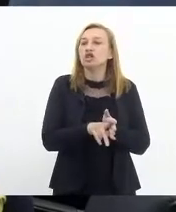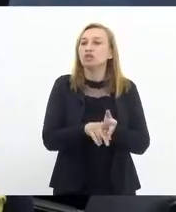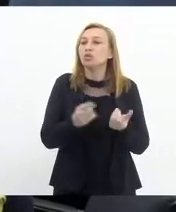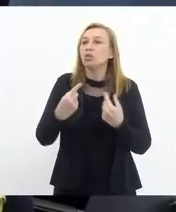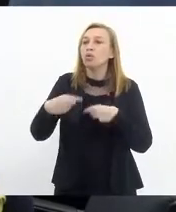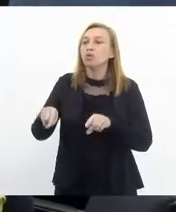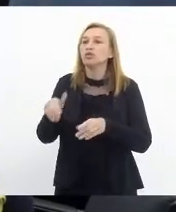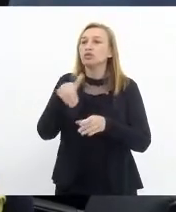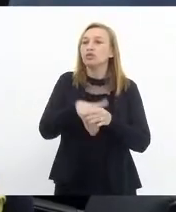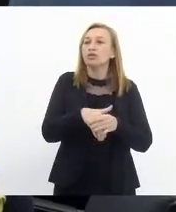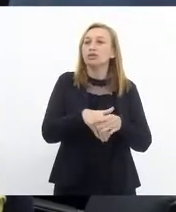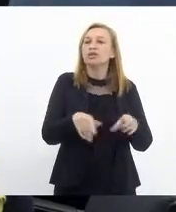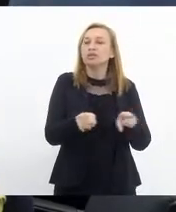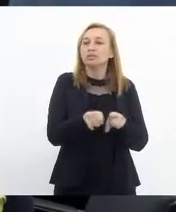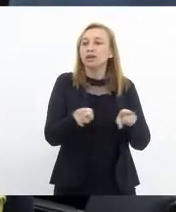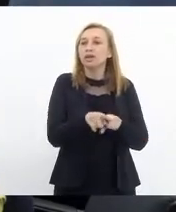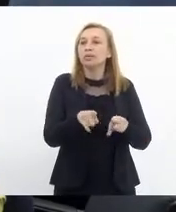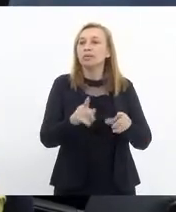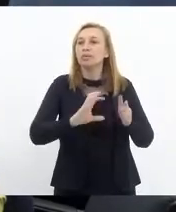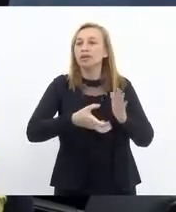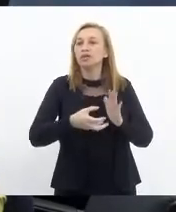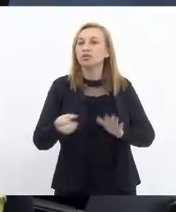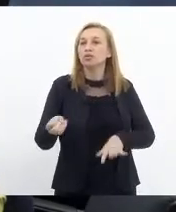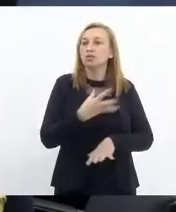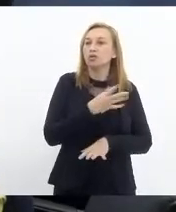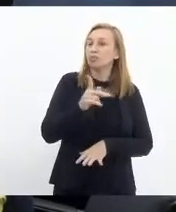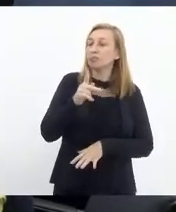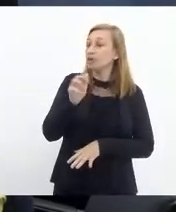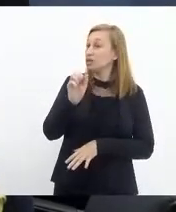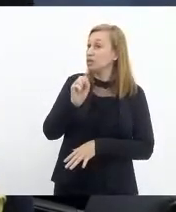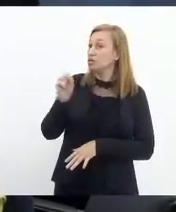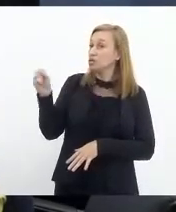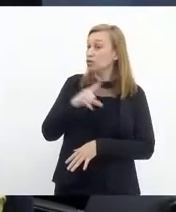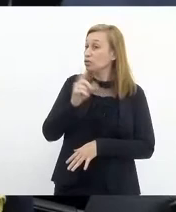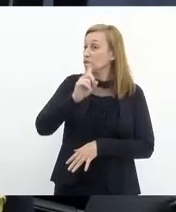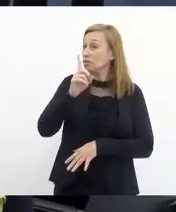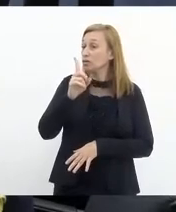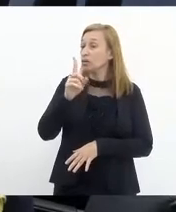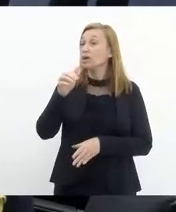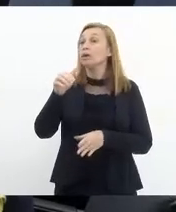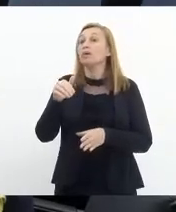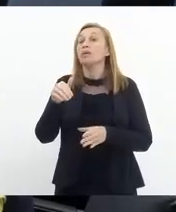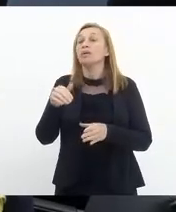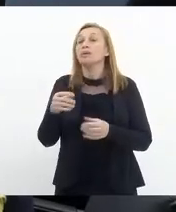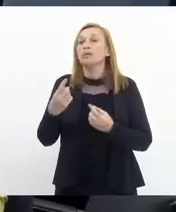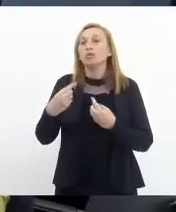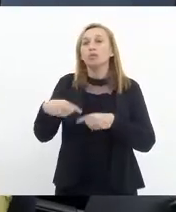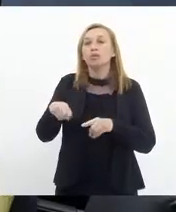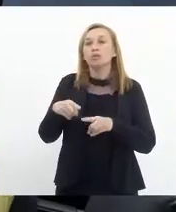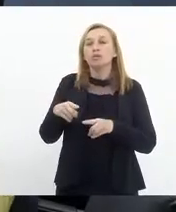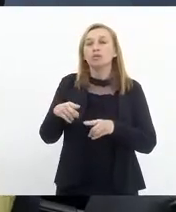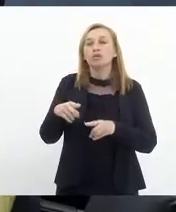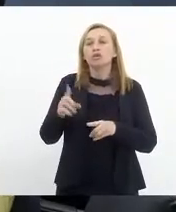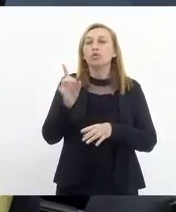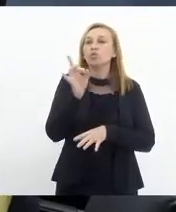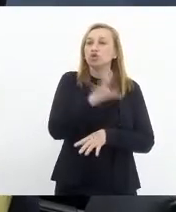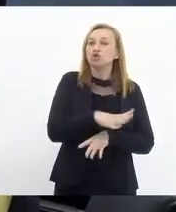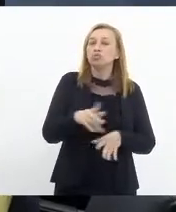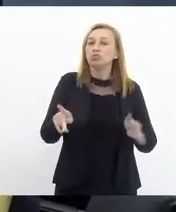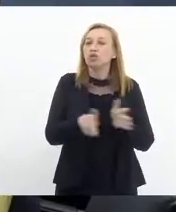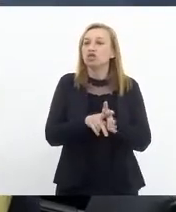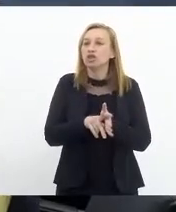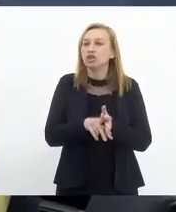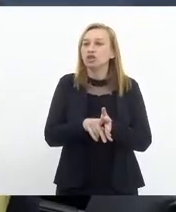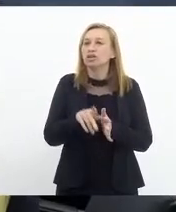e também do Novo. Não, do PSOL não, perdão. É do Novo. A Adriana pediu abstenção. Do último projeto da pauta, do